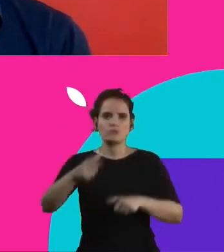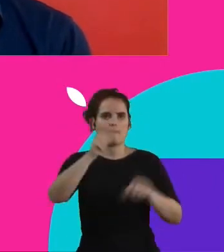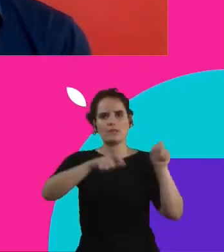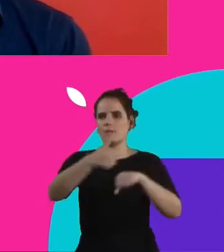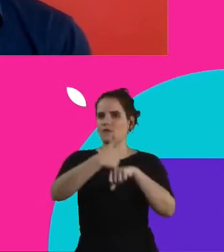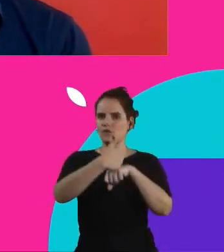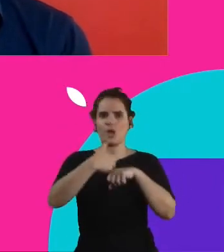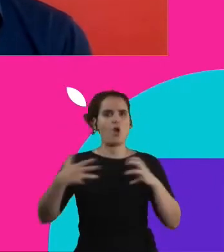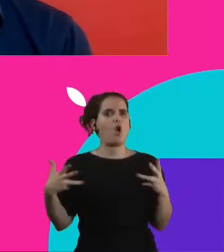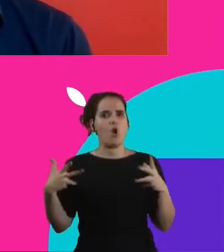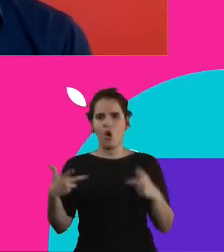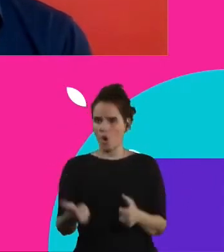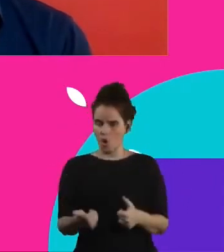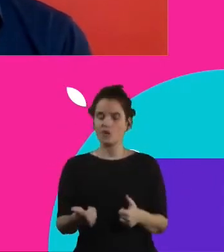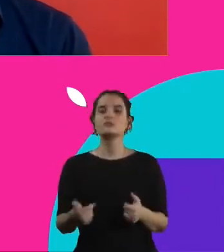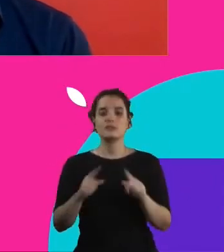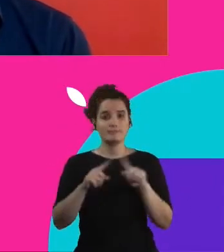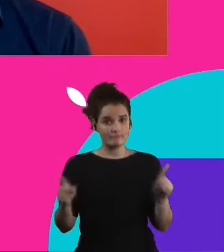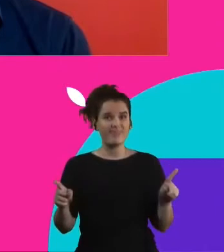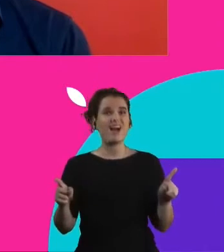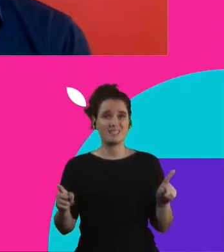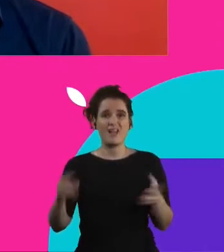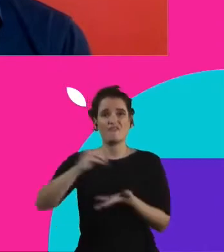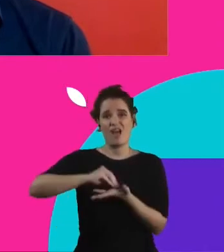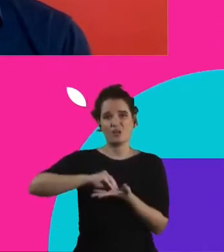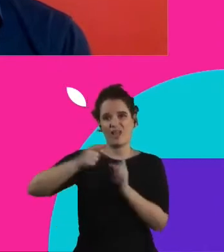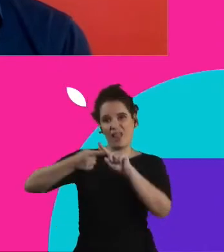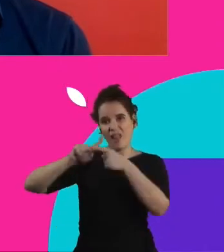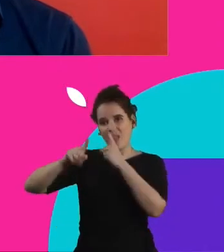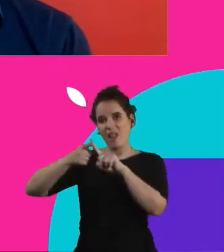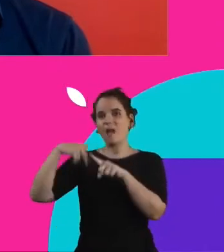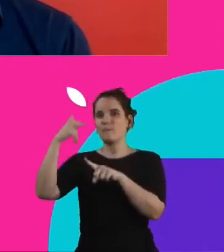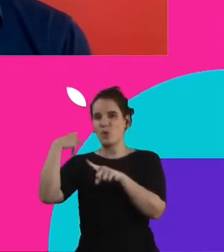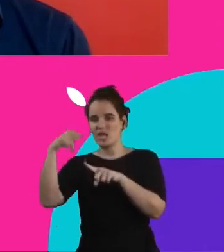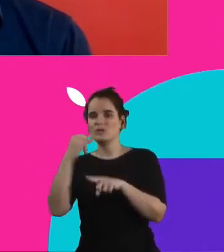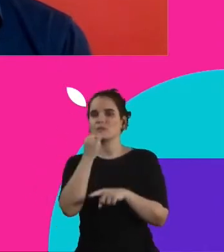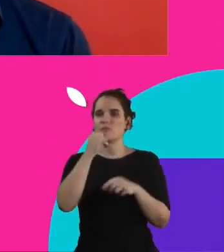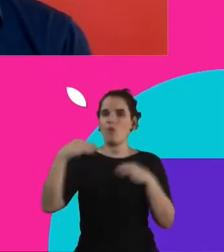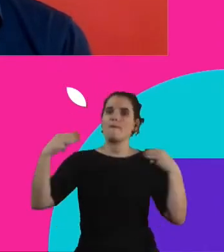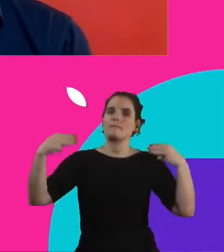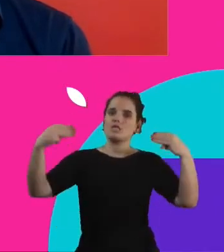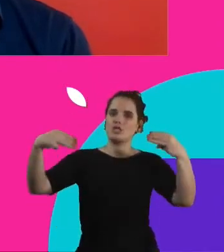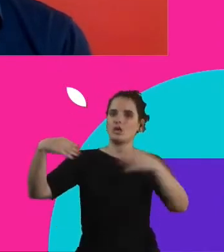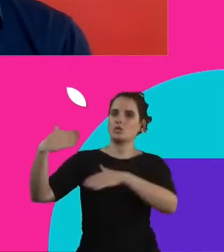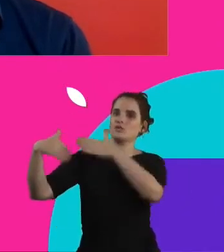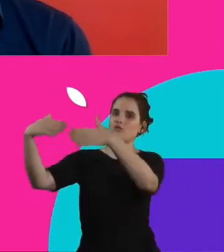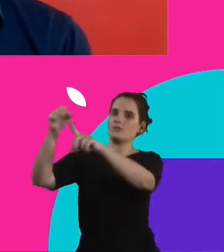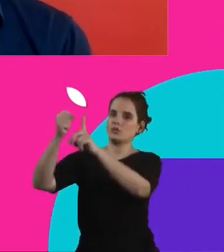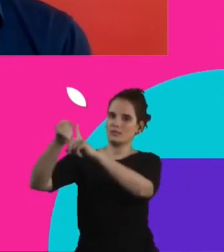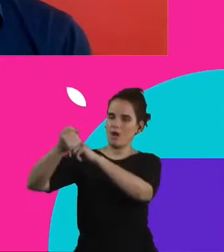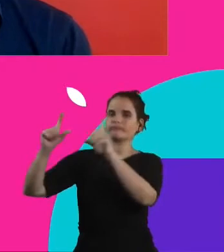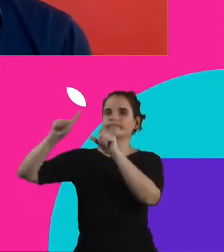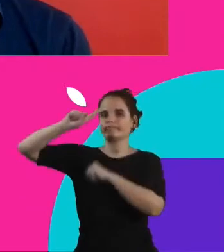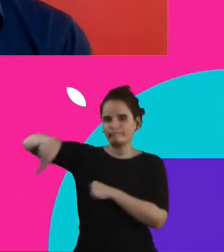Mas essa desarticulação, né? Dessas políticas, né? A extinção do Ministério do Desenvolvimento Social, por exemplo, que nasceu ali